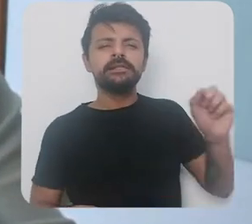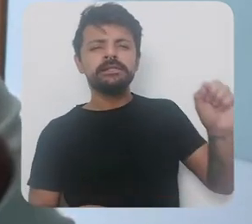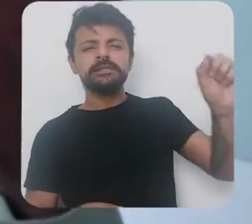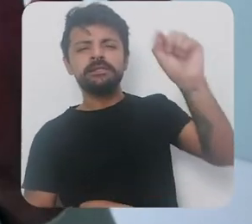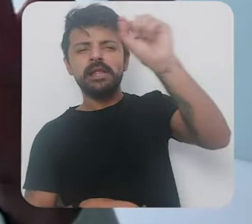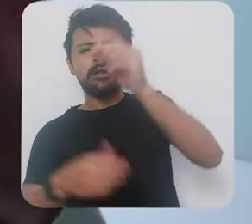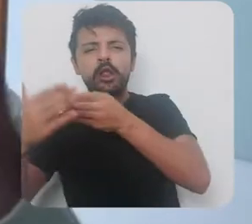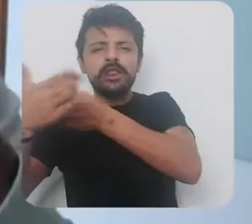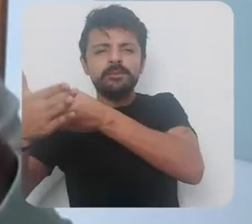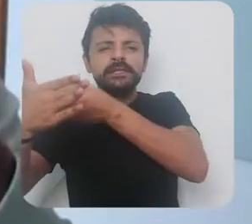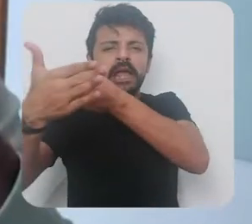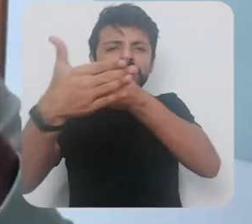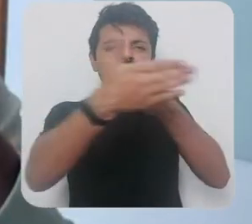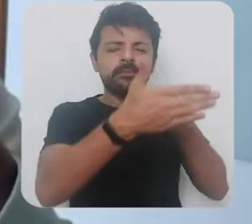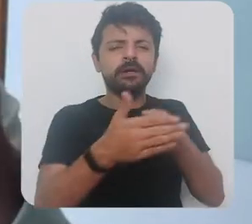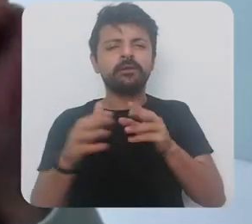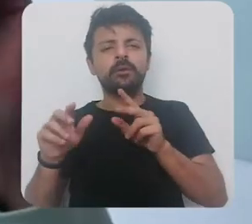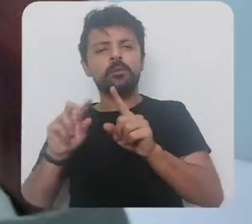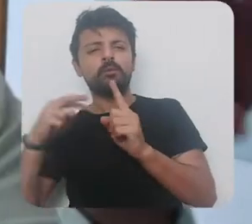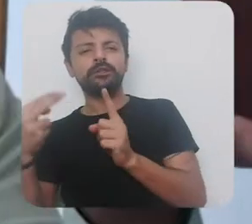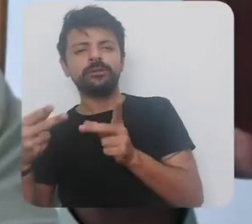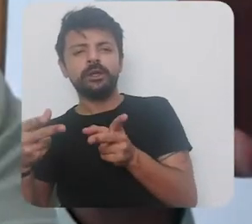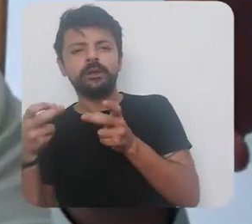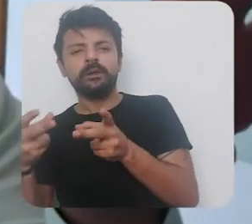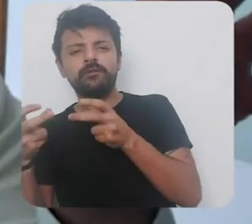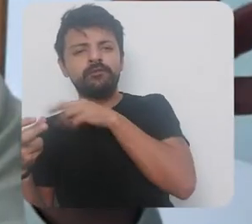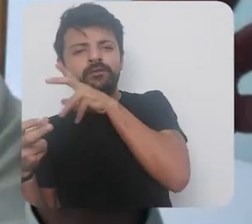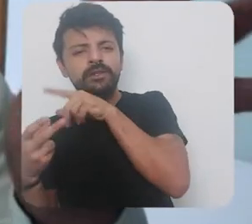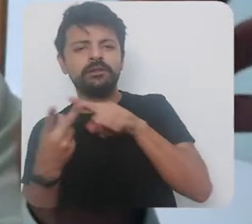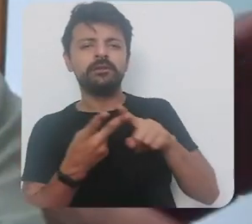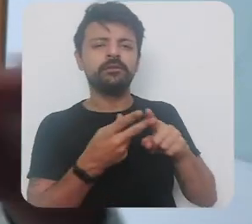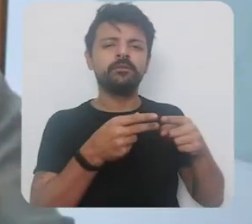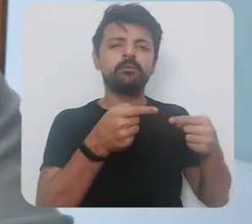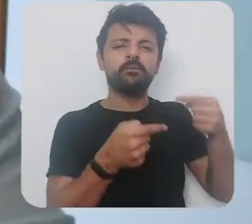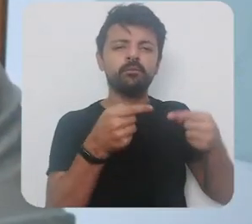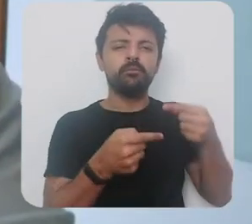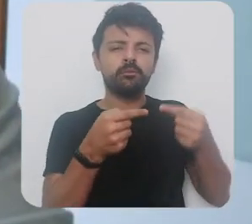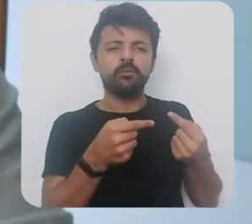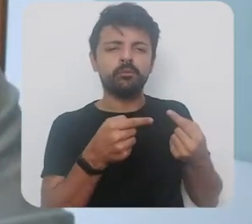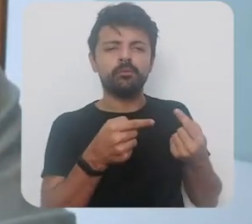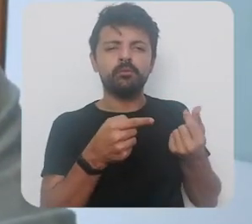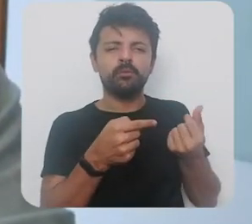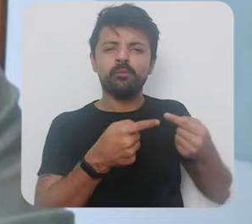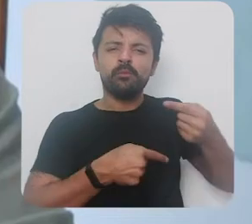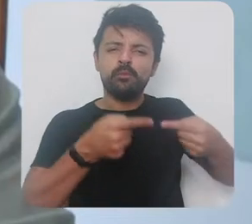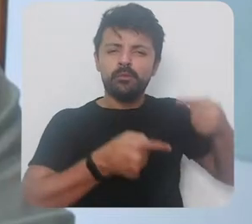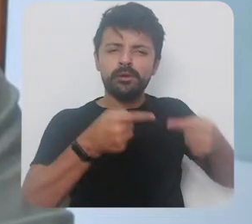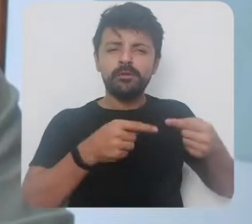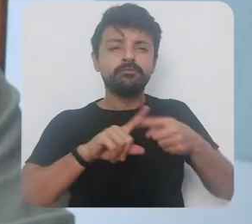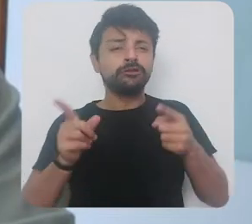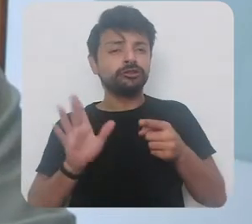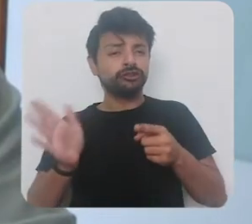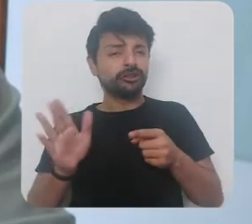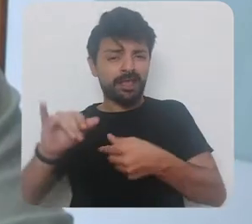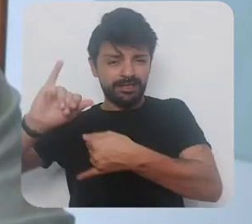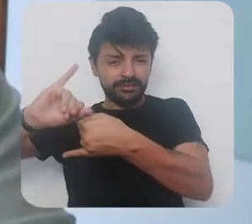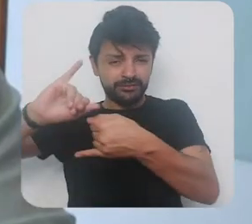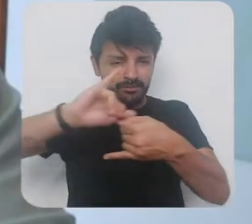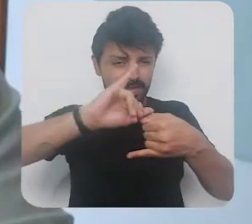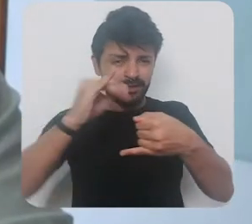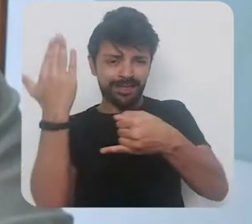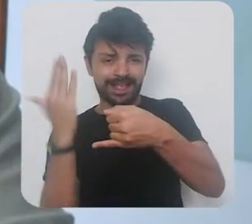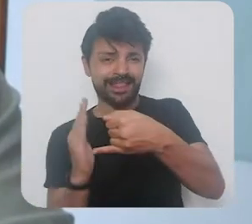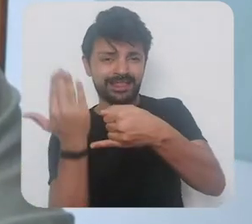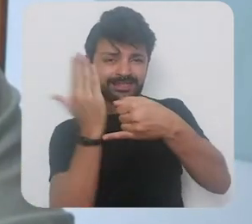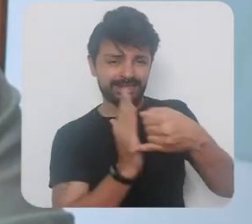em vários aspectos limitados do ponto de vista fiscal limitados do ponto de vista monetário e tal porque todos esses instrumentos já foram usados de